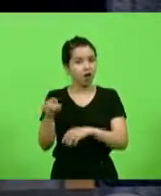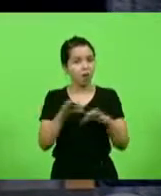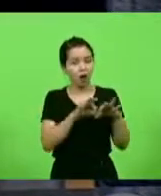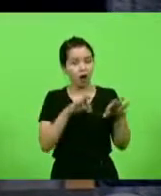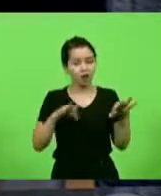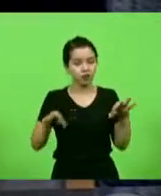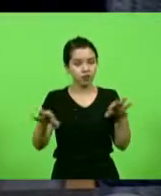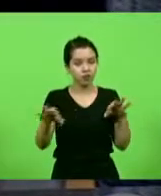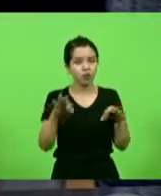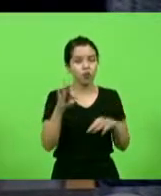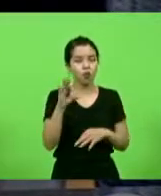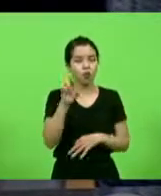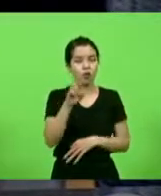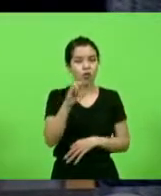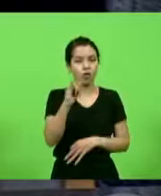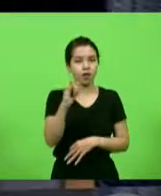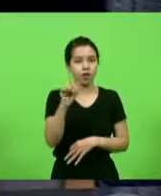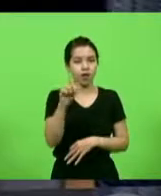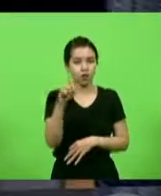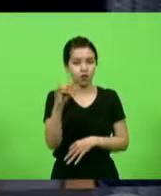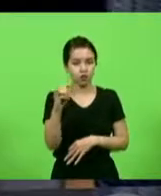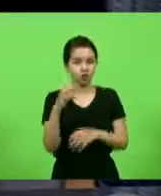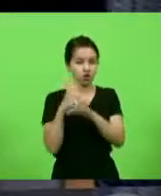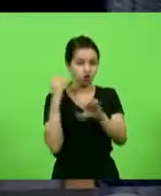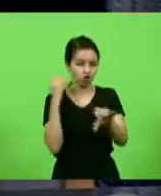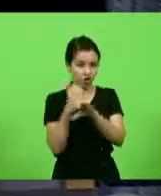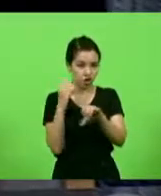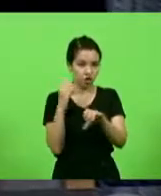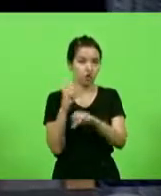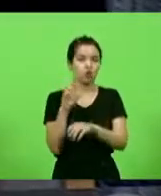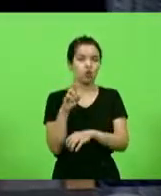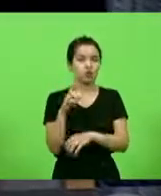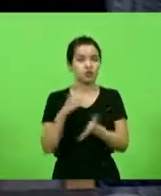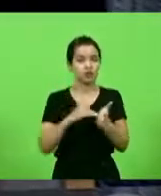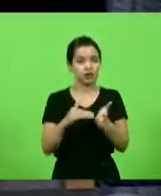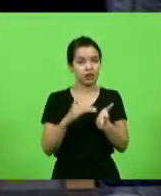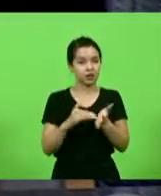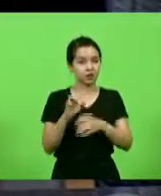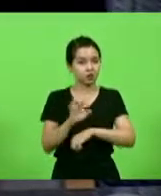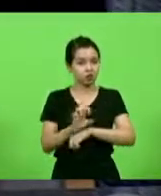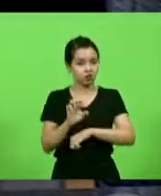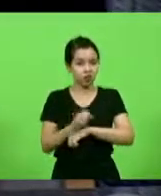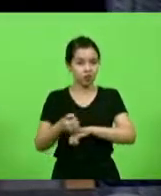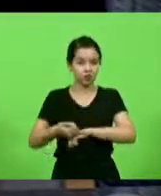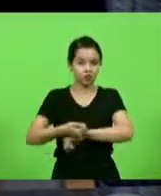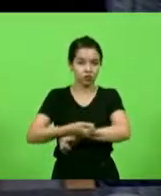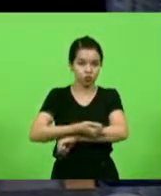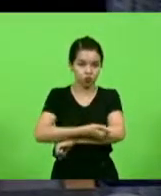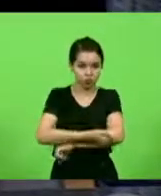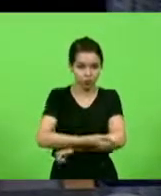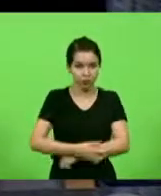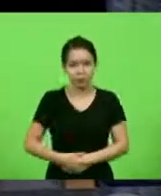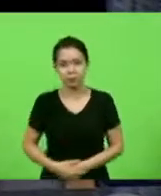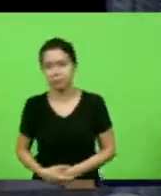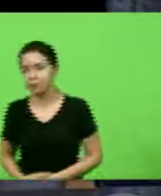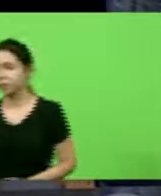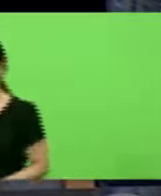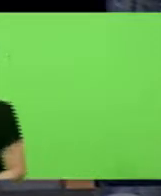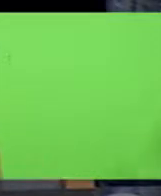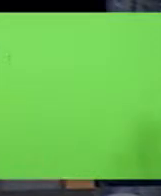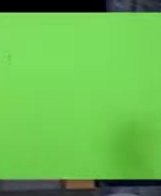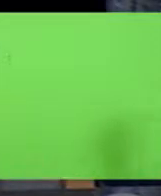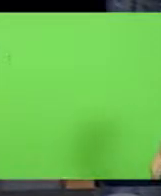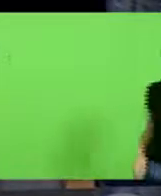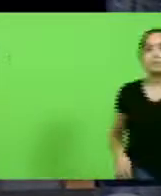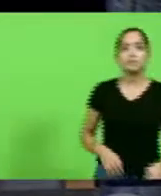aliás, com o arquiteto e engenheiro Ricardo, da Secretaria de Estado da Infraestrutura, ele que está com o